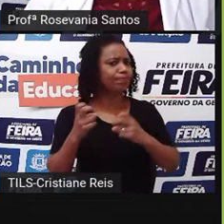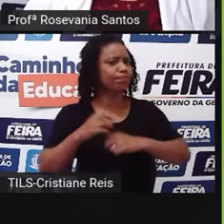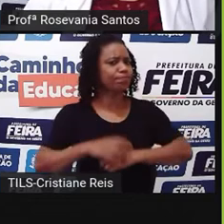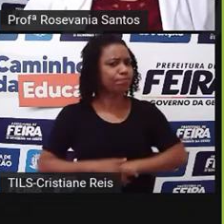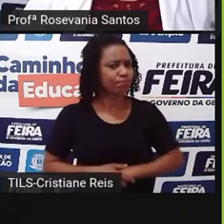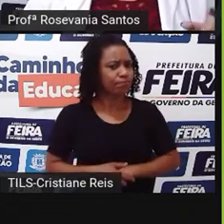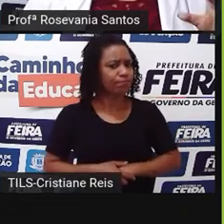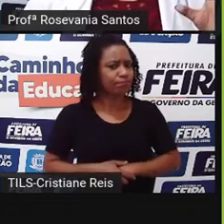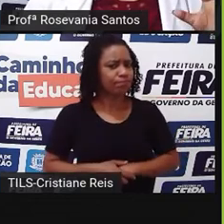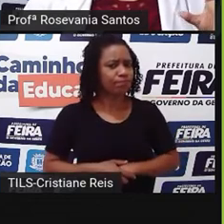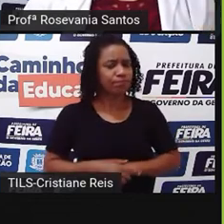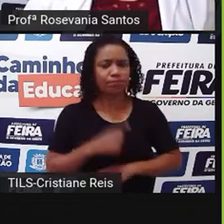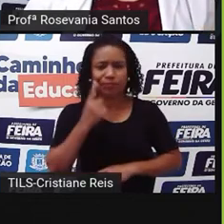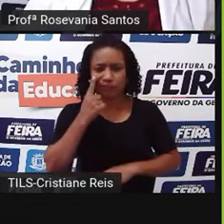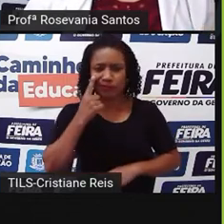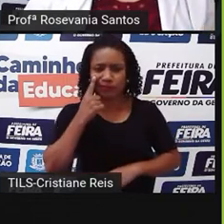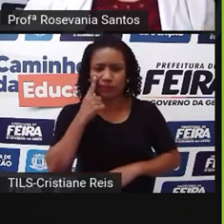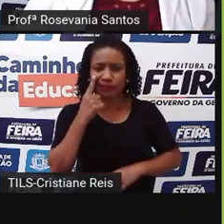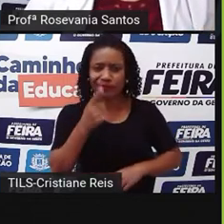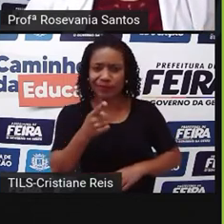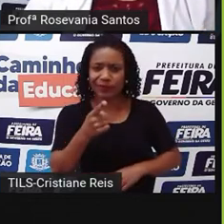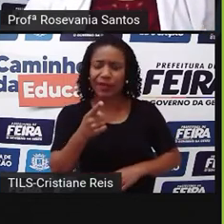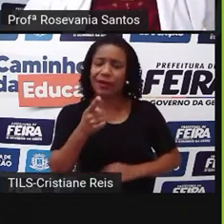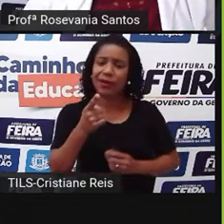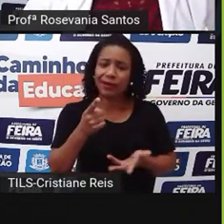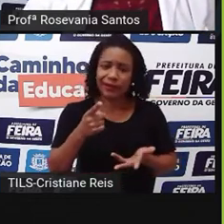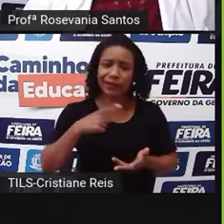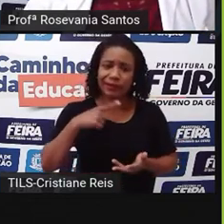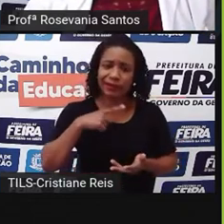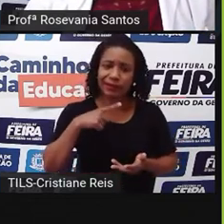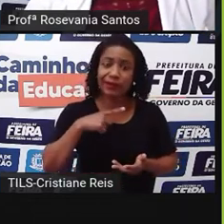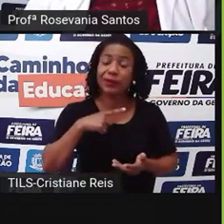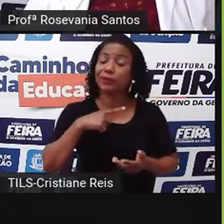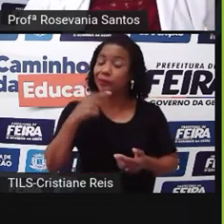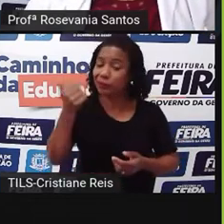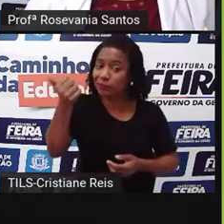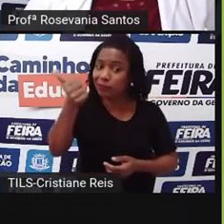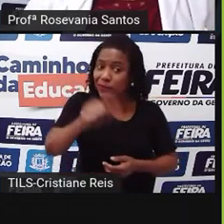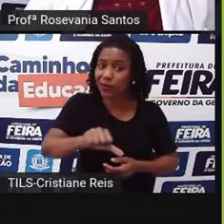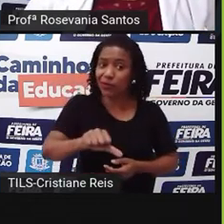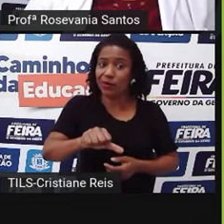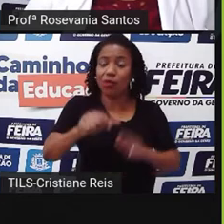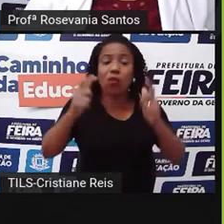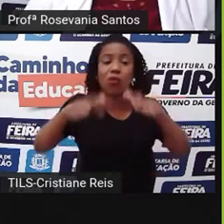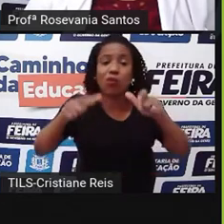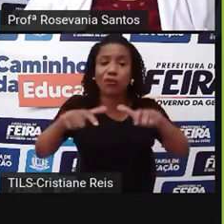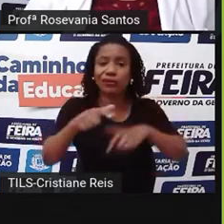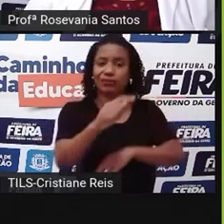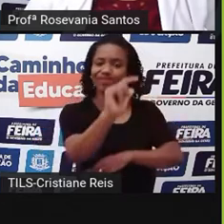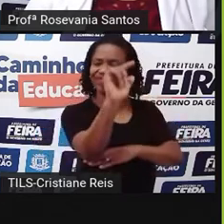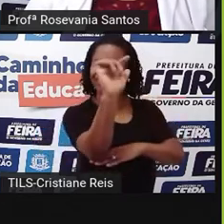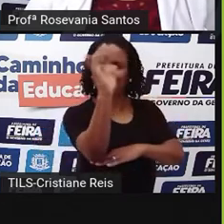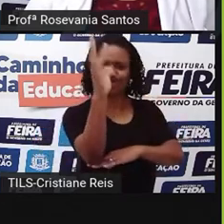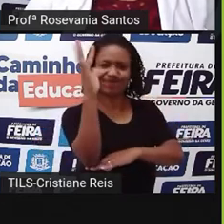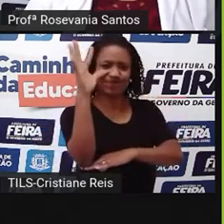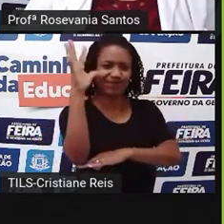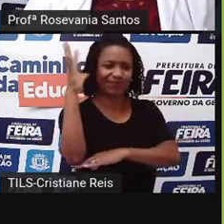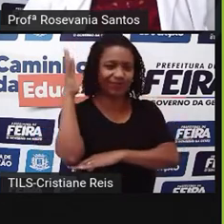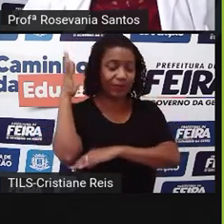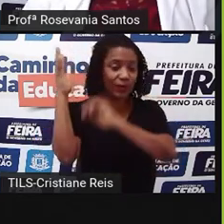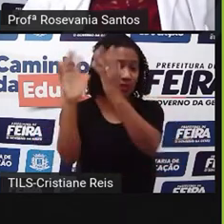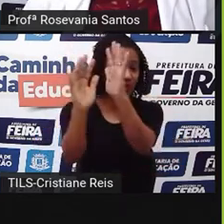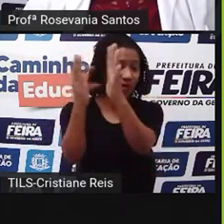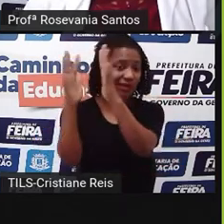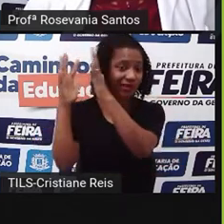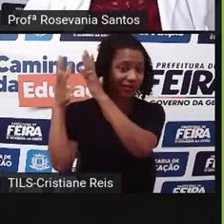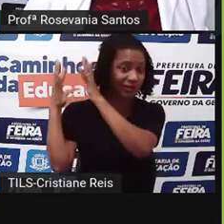Um, bora dizer assim, quase que a retirada total é na área da Mata Atlântica, né? Que é essa areazinha aqui que a gente está percebendo.